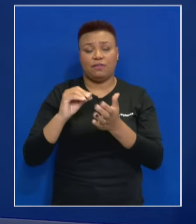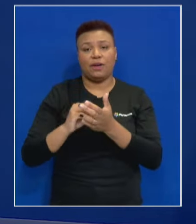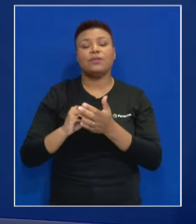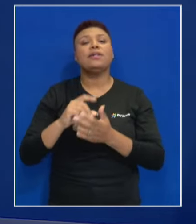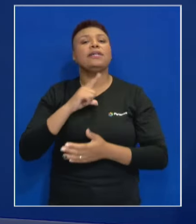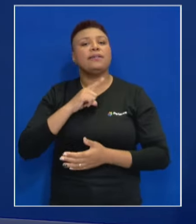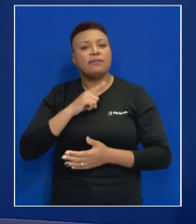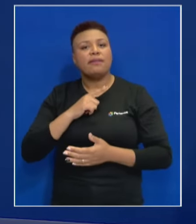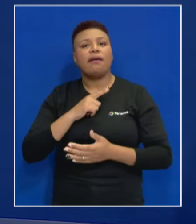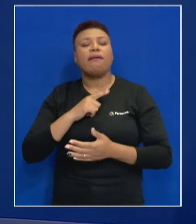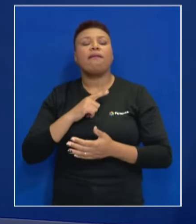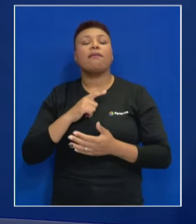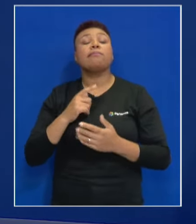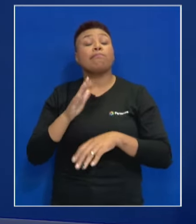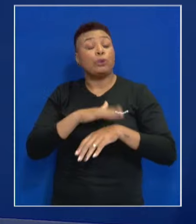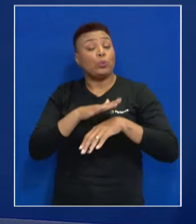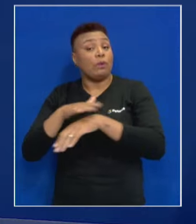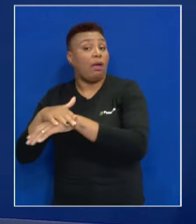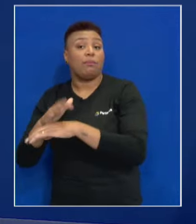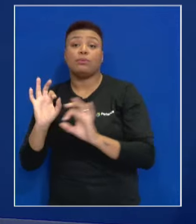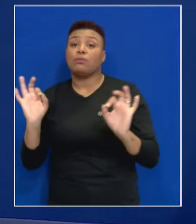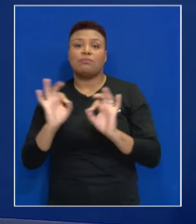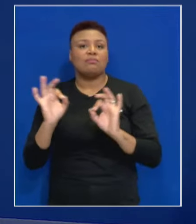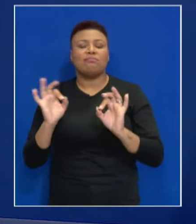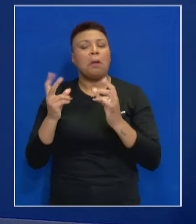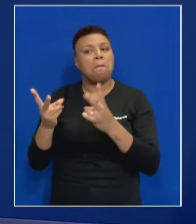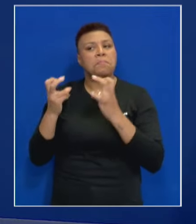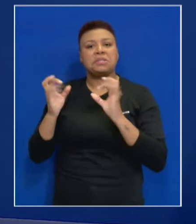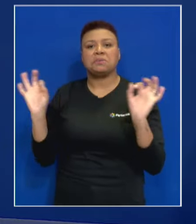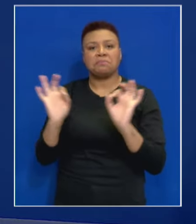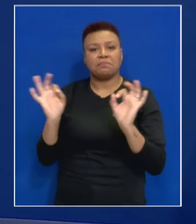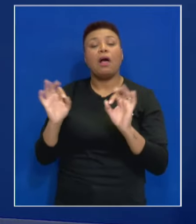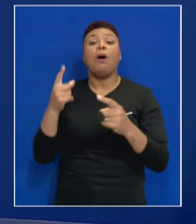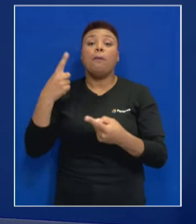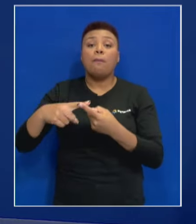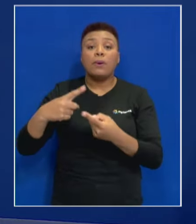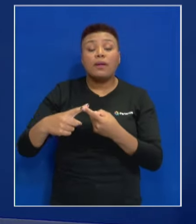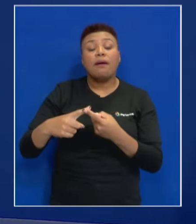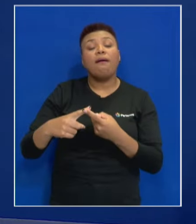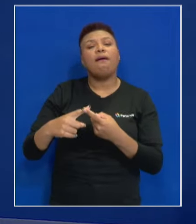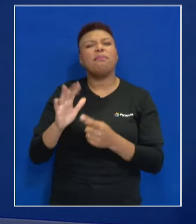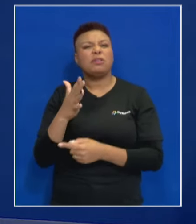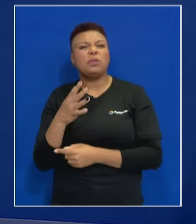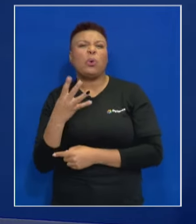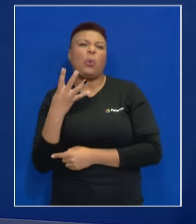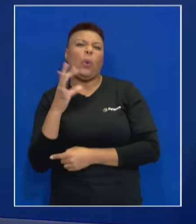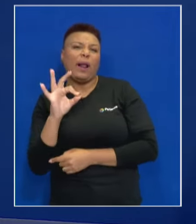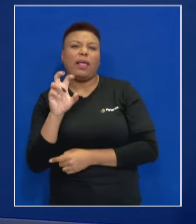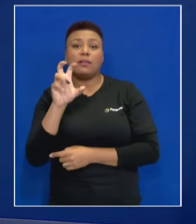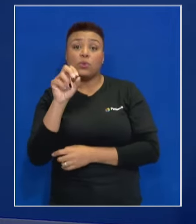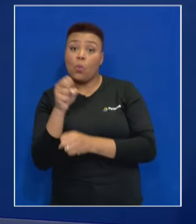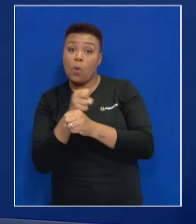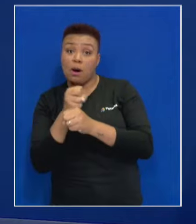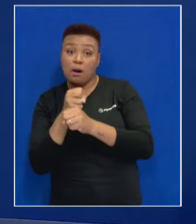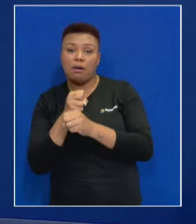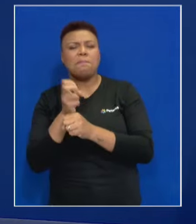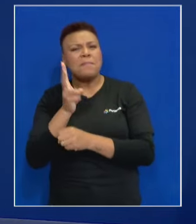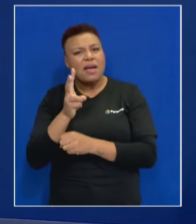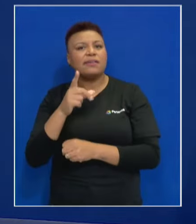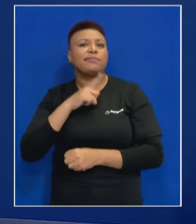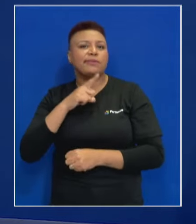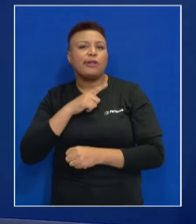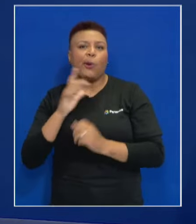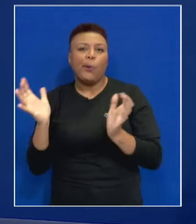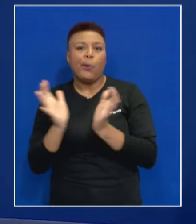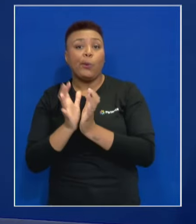estivemos desprotegidos durante muito tempo, sem nos darmos conta disso. Porque, durante cerca de 40, 50 anos, mesmo tendo